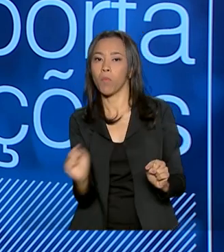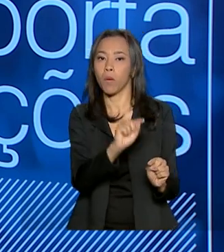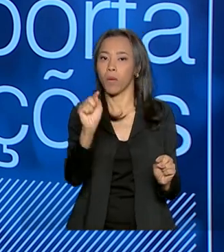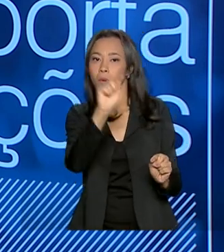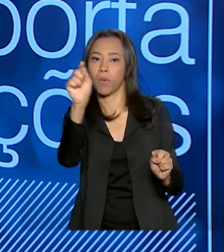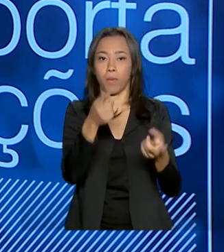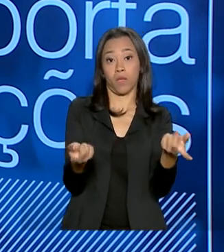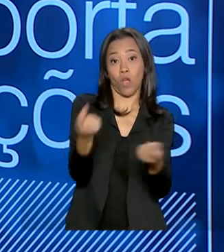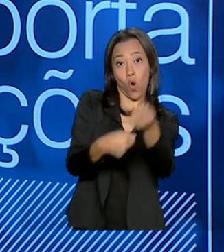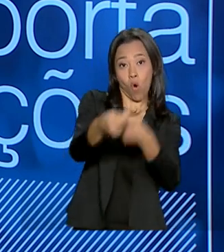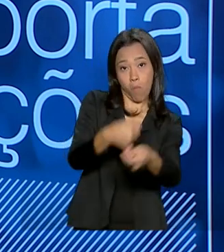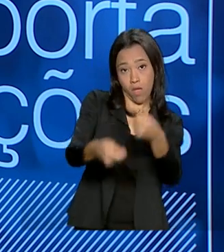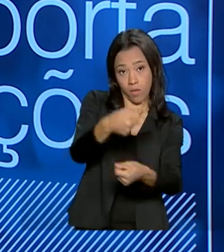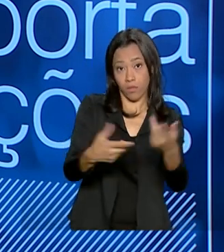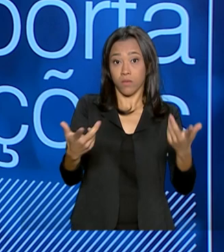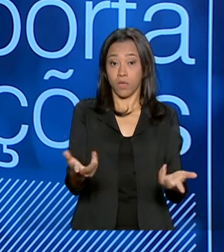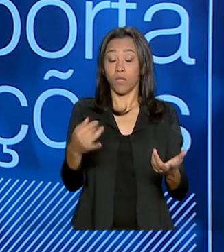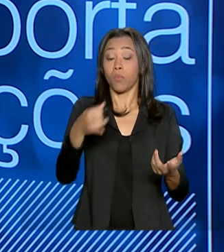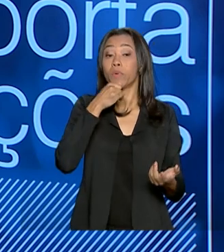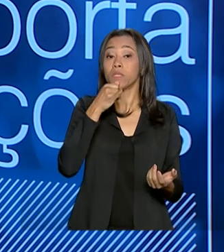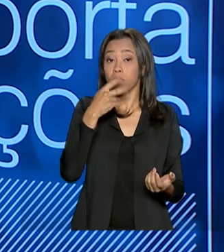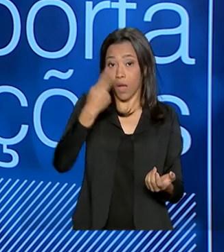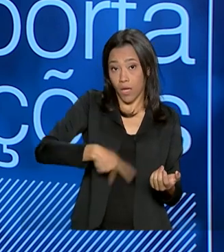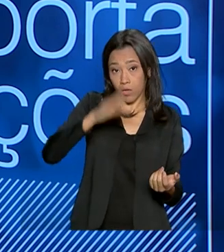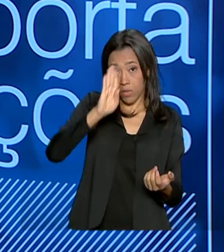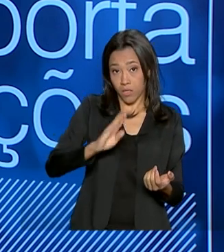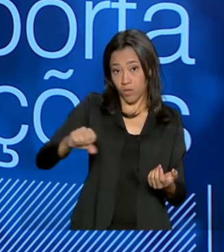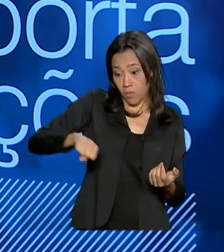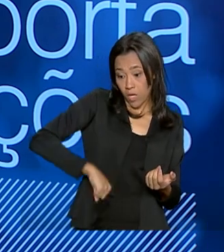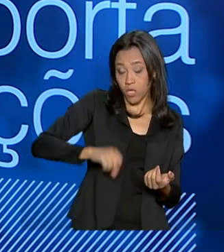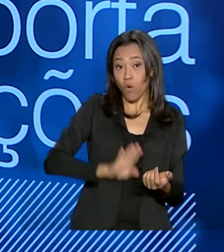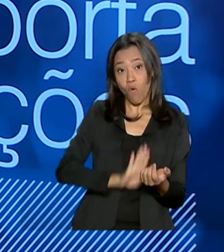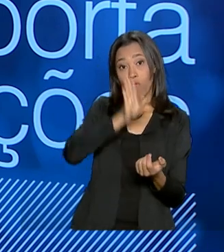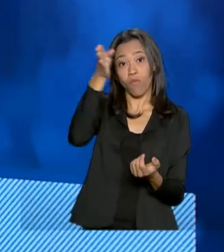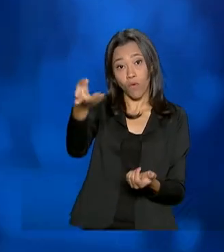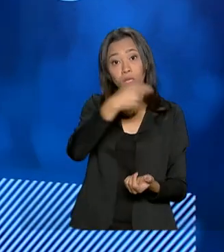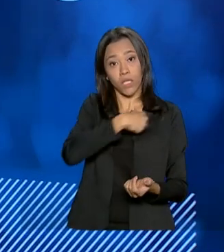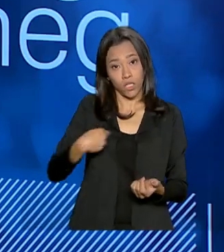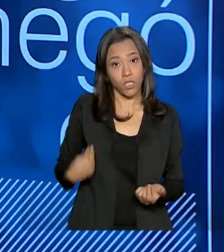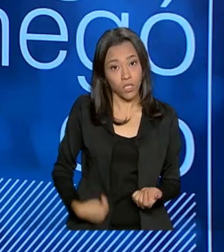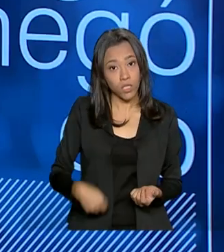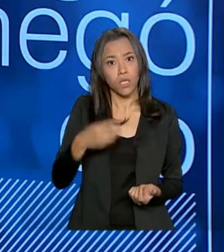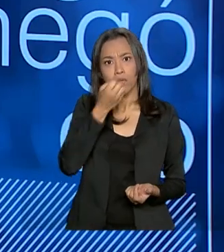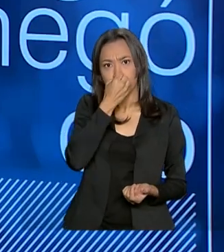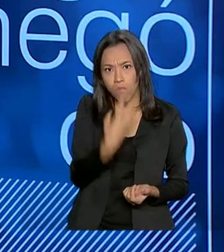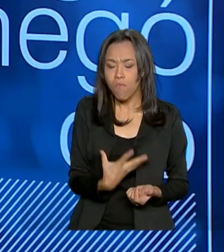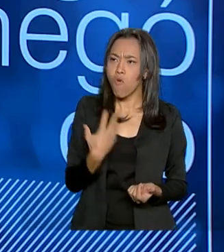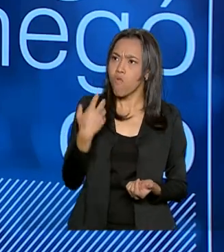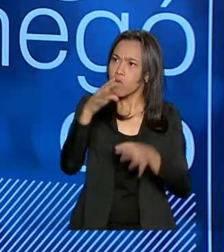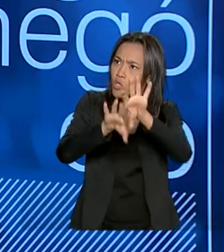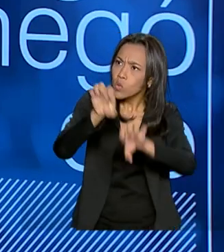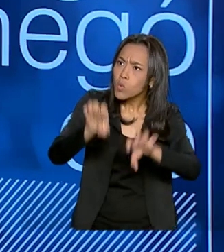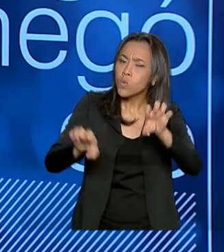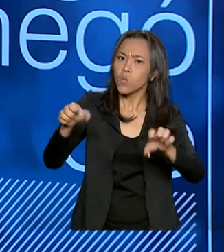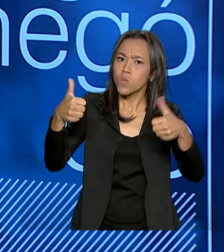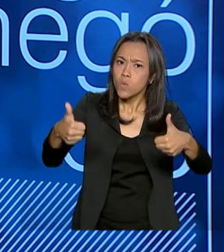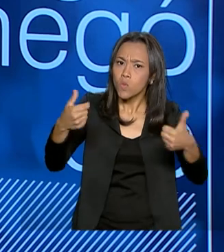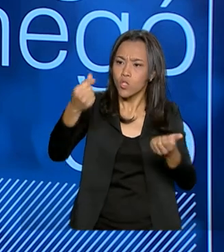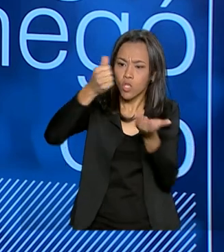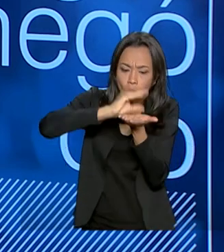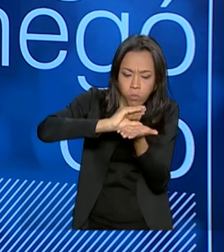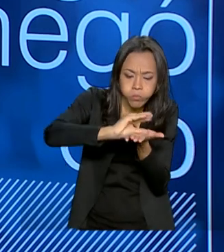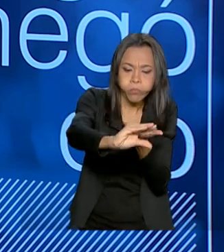No nosso caso, esteve o nosso embaixador lá na China presente. E é investimento em infraestrutura. Mas nós queremos